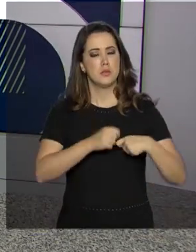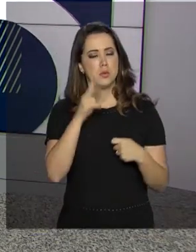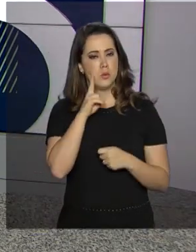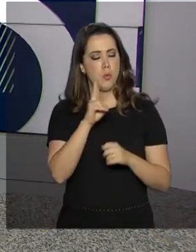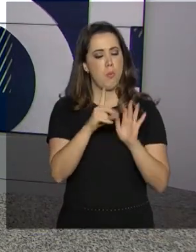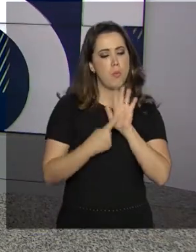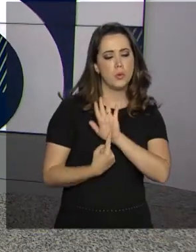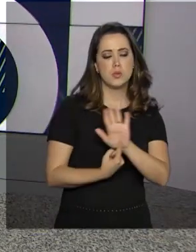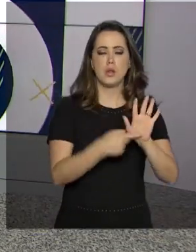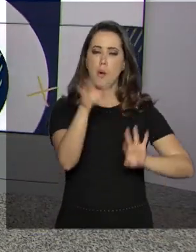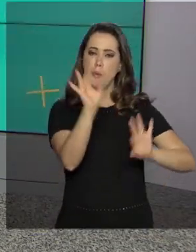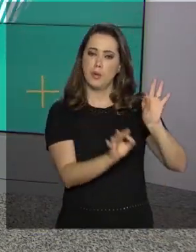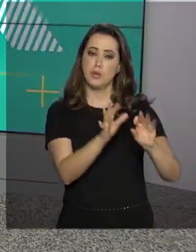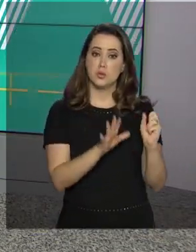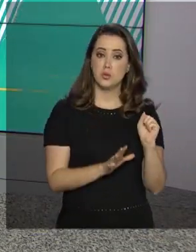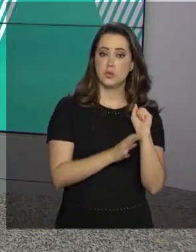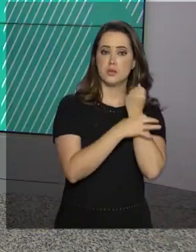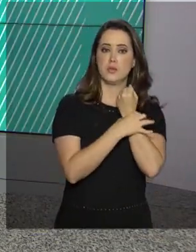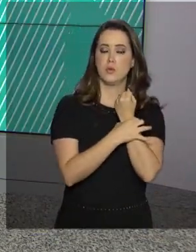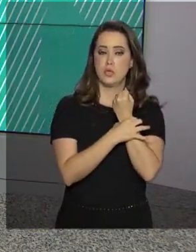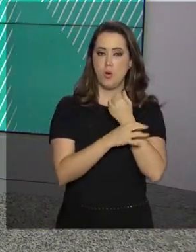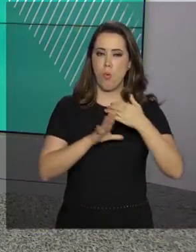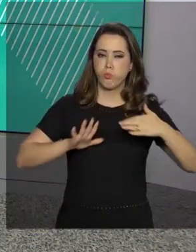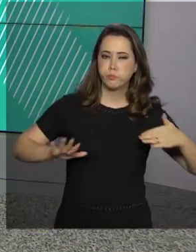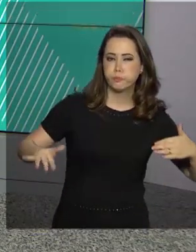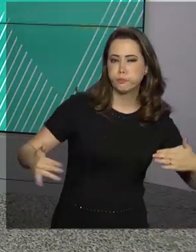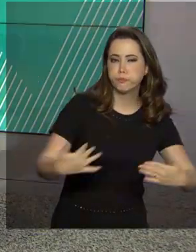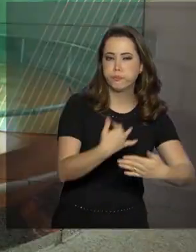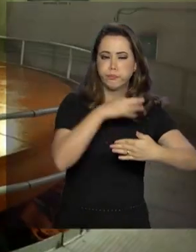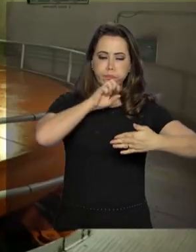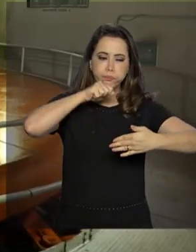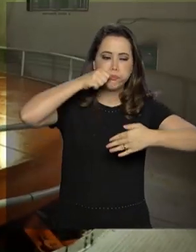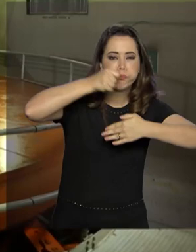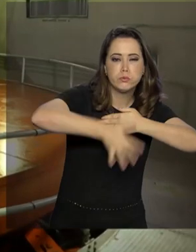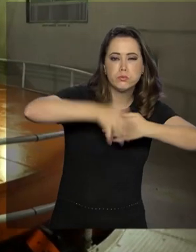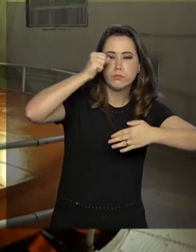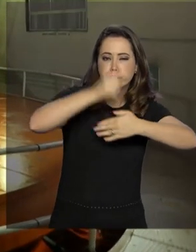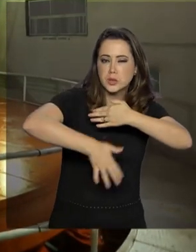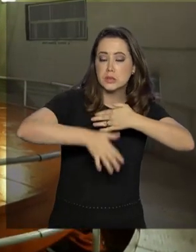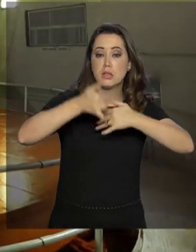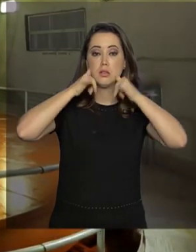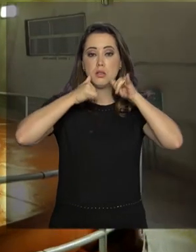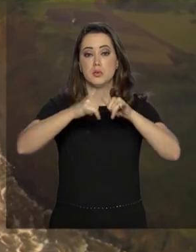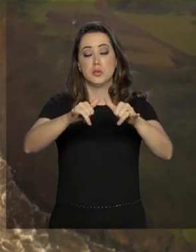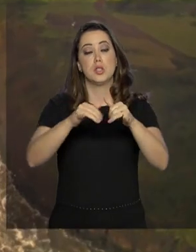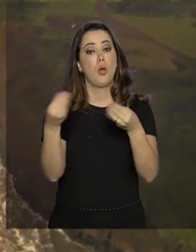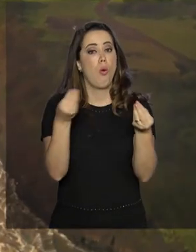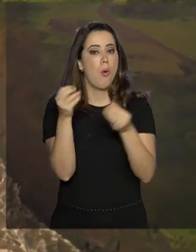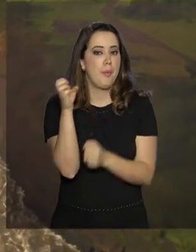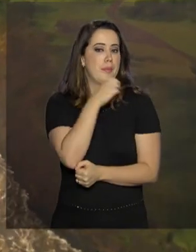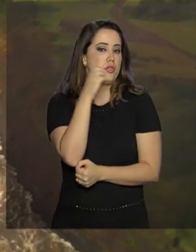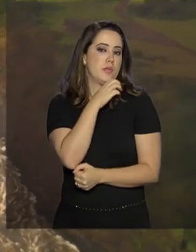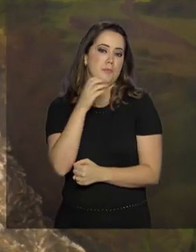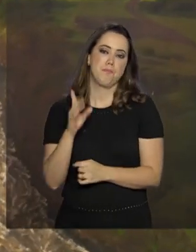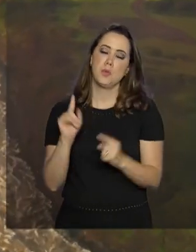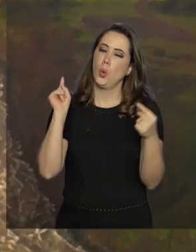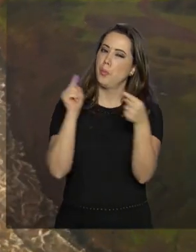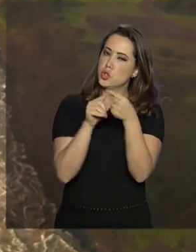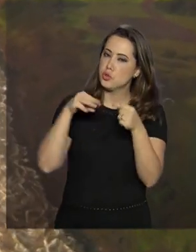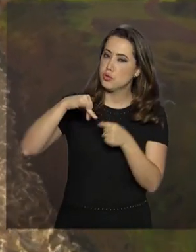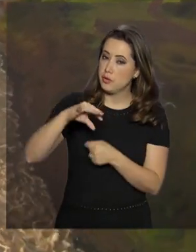elaboração dos planos de segurança de barragens e dos planos de ação emergencial. A meta é vistoriar, até maio,